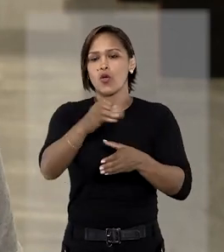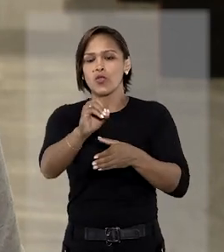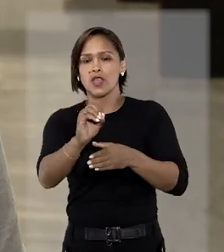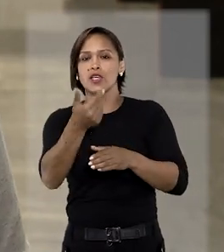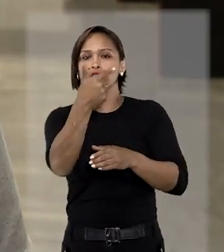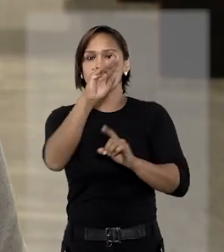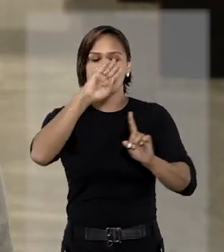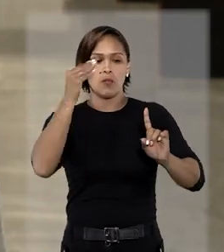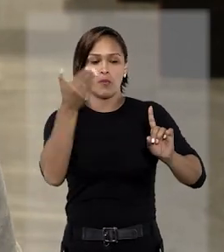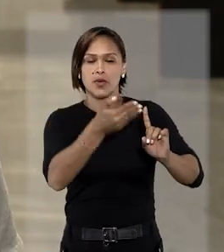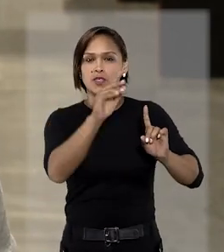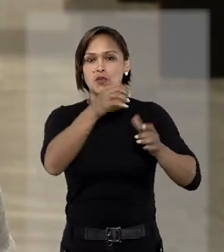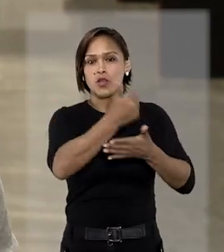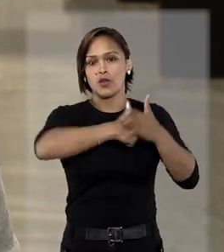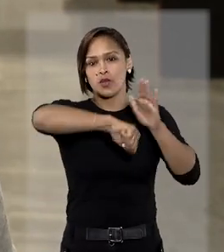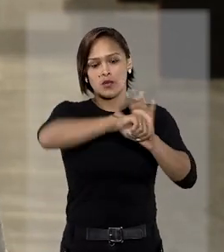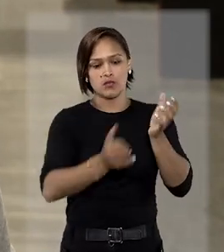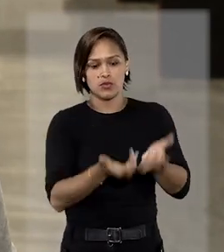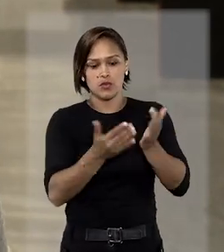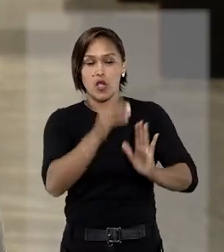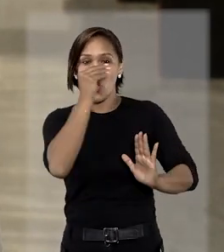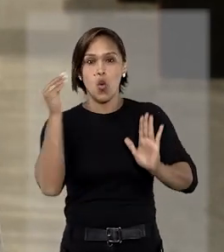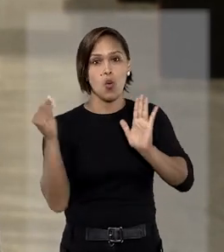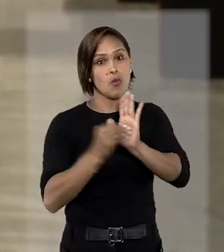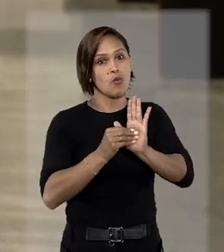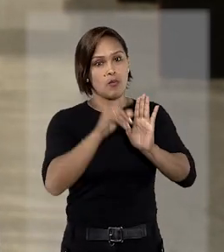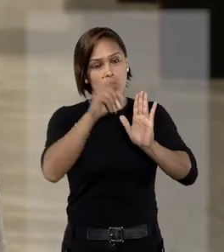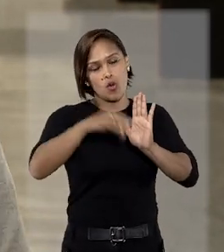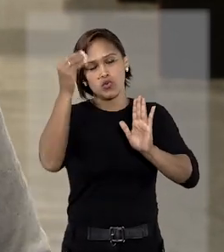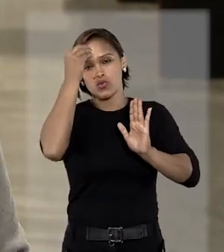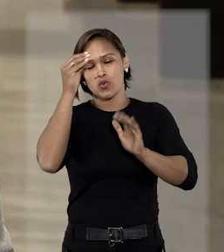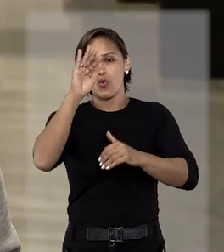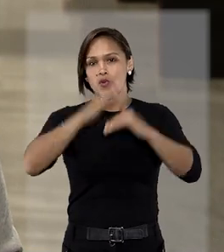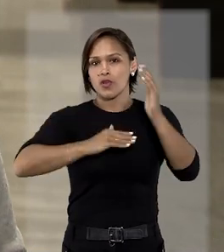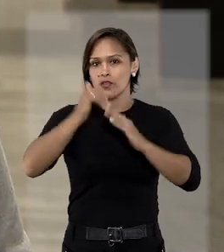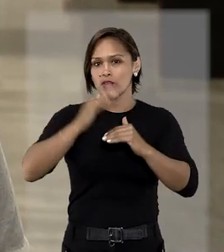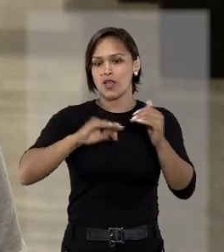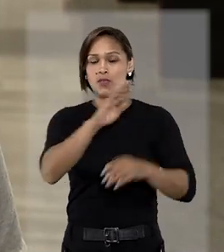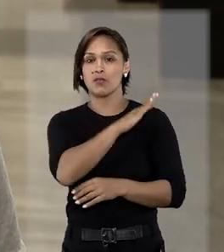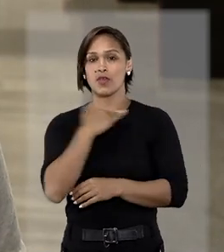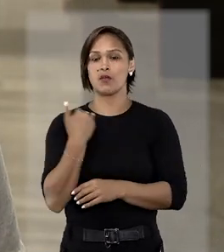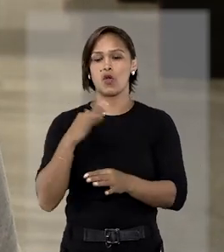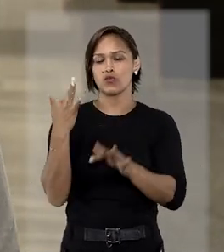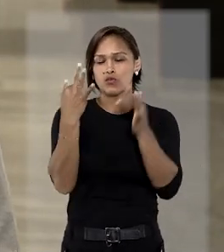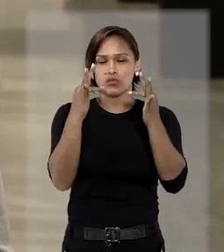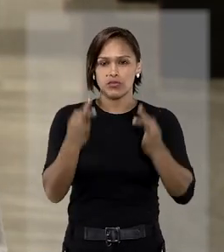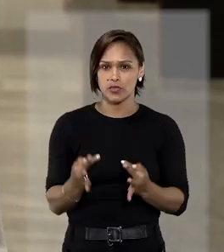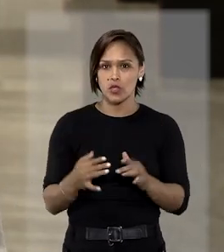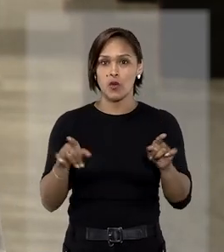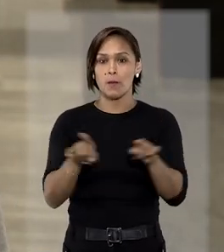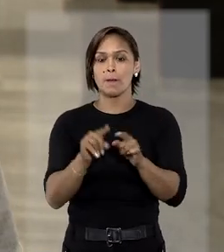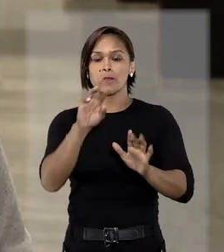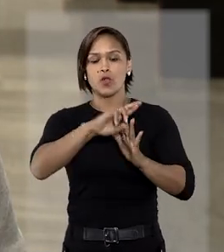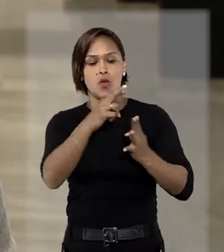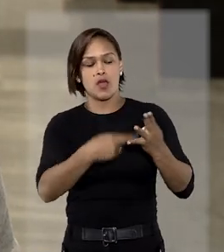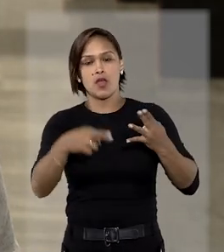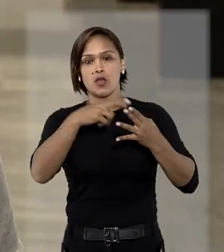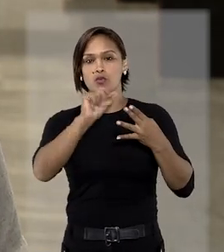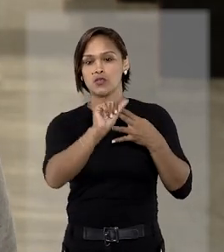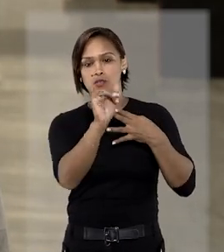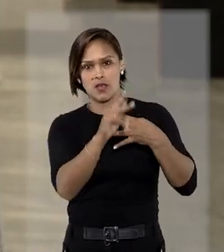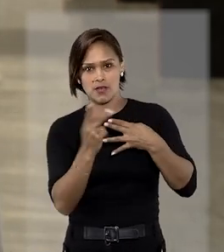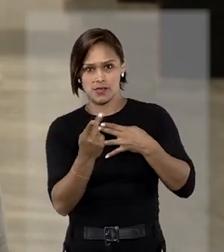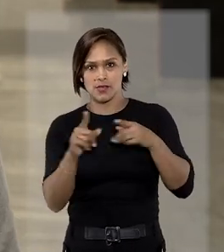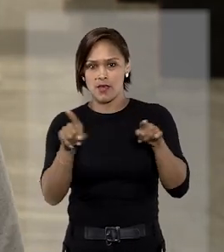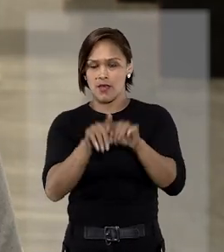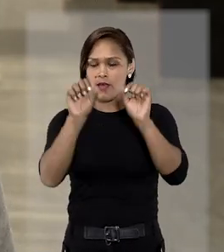correus, pelo crime de incêndio culposo qualificado pelas mortes e pelas lesões corporais. No recurso em habeas corpus